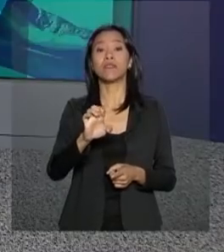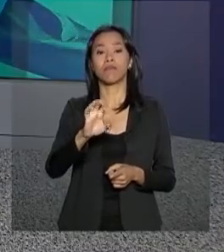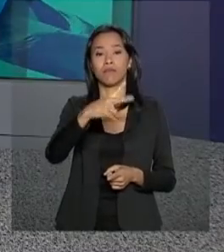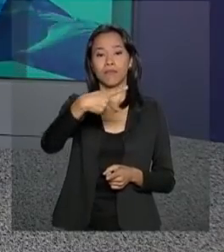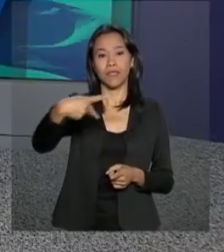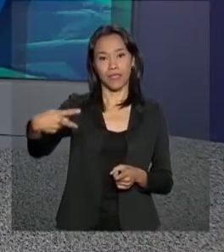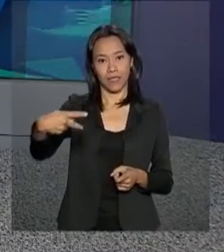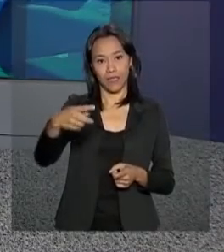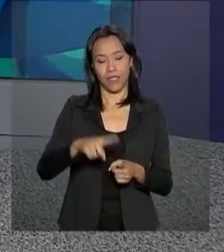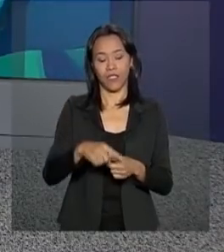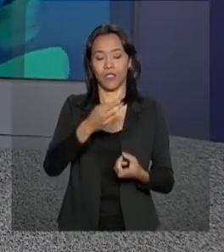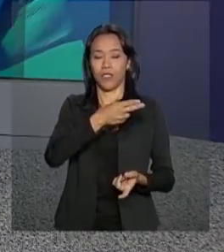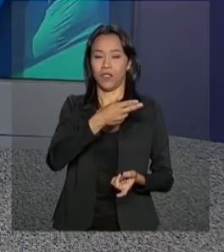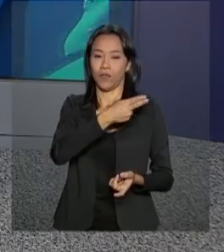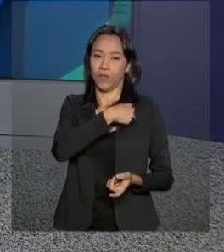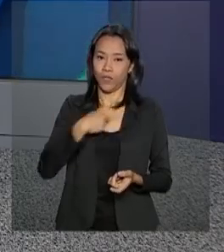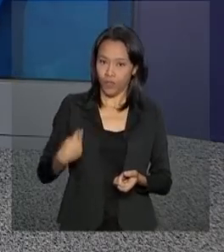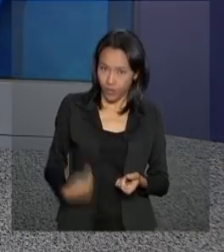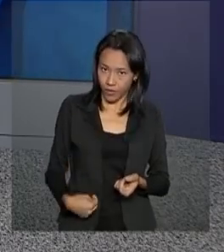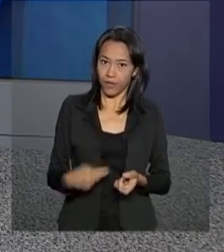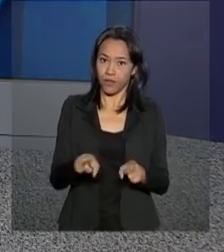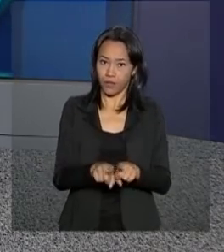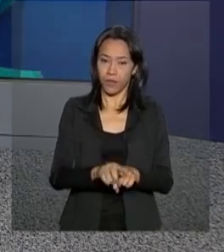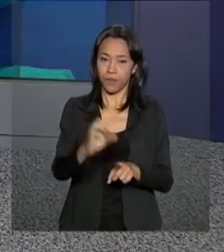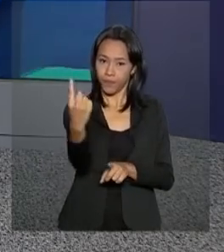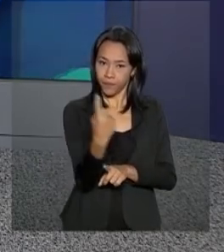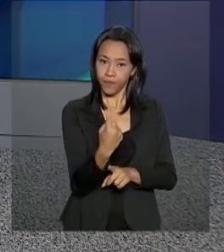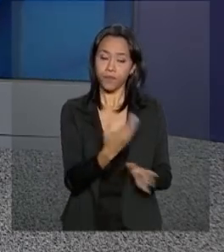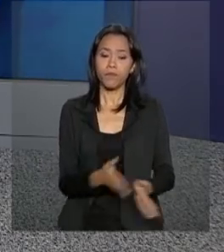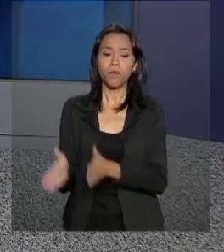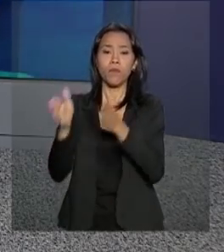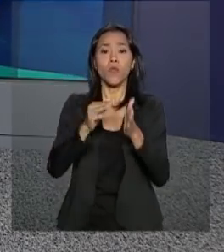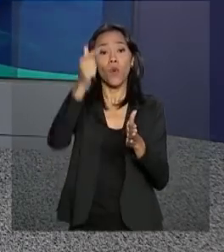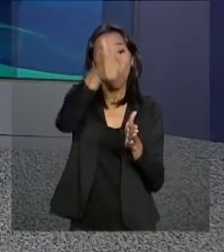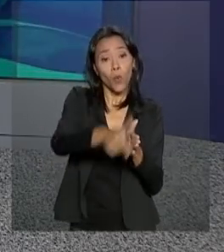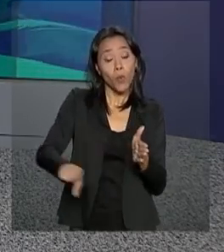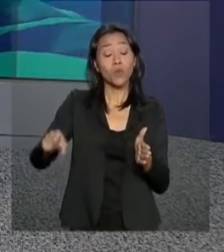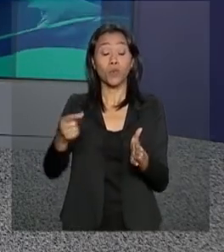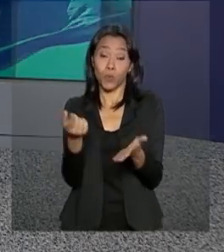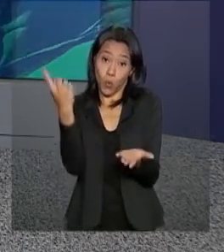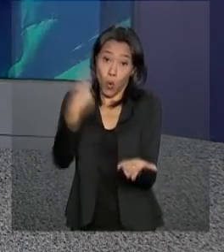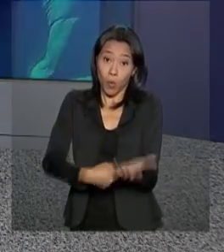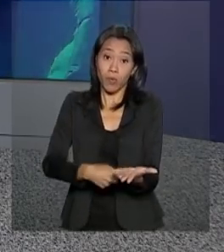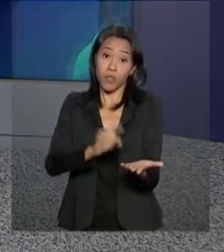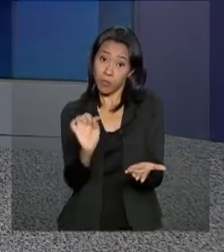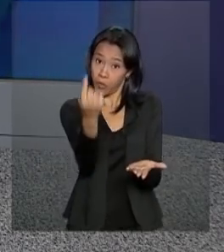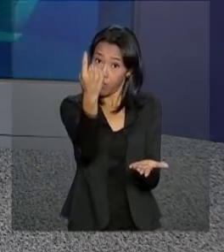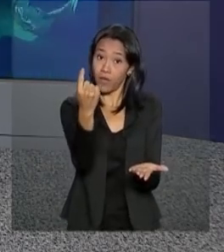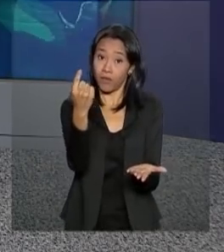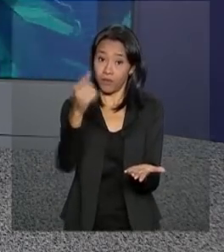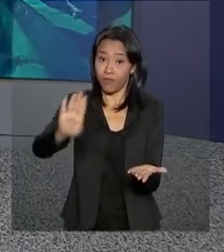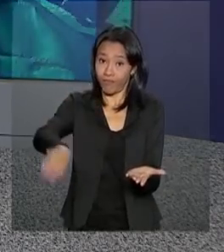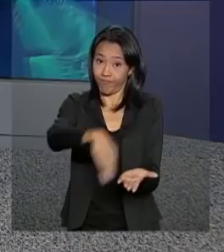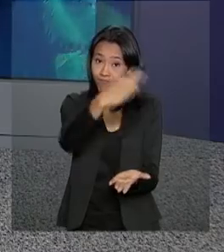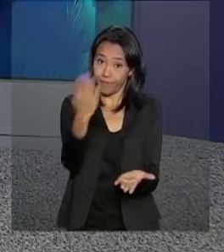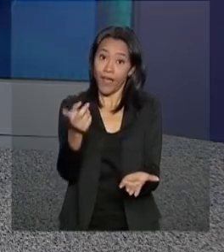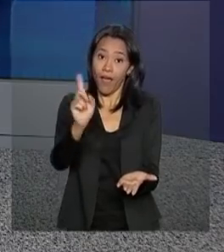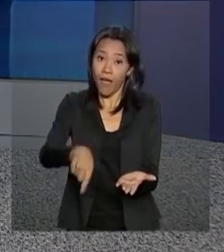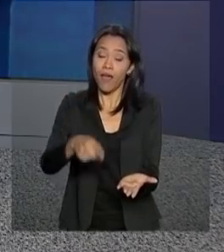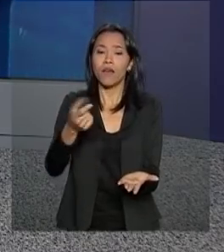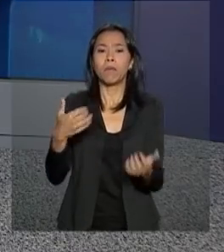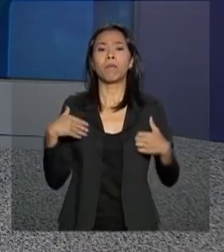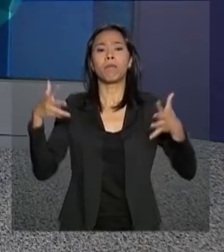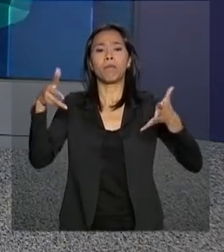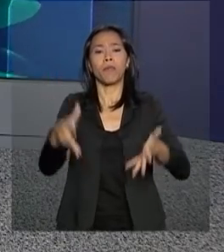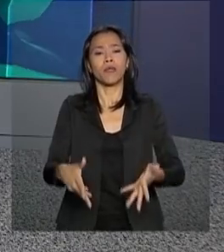E antes desses encontros com autoridades estrangeiras, o primeiro compromisso do dia do novo presidente Jair Bolsonaro foi participar da